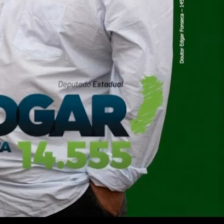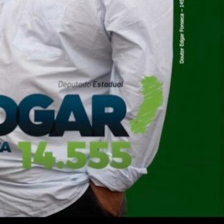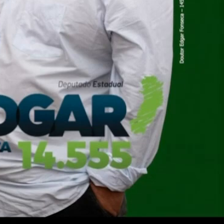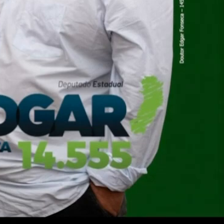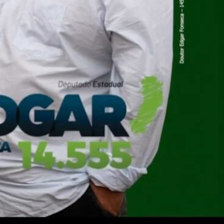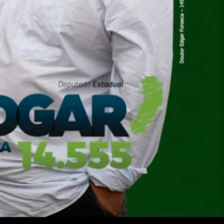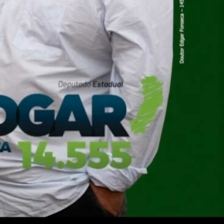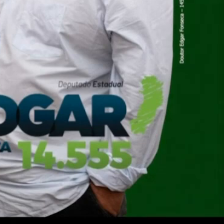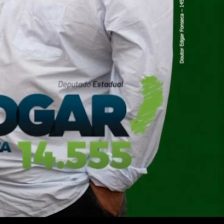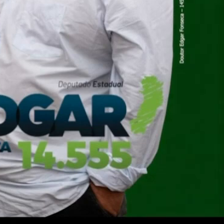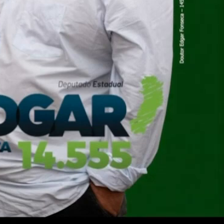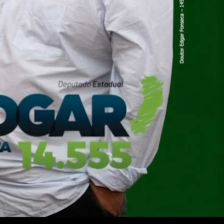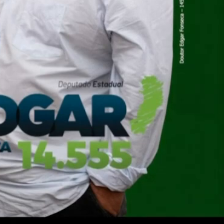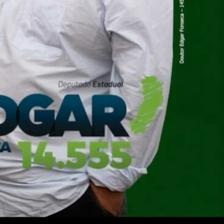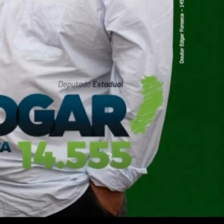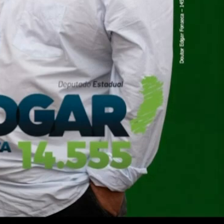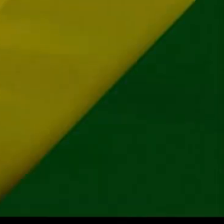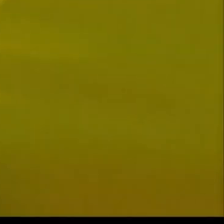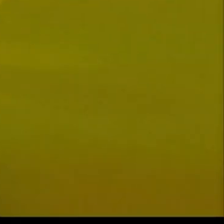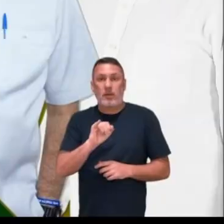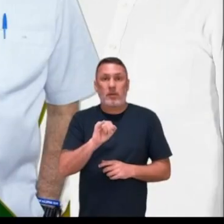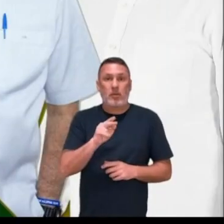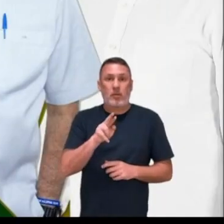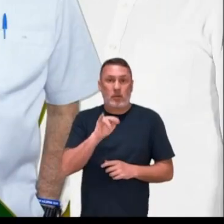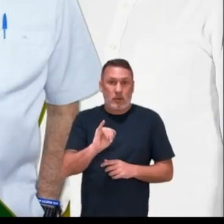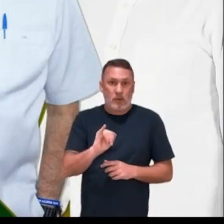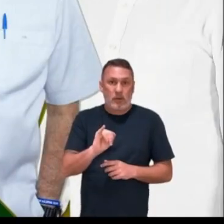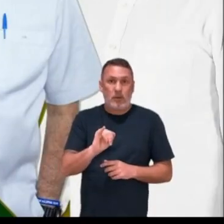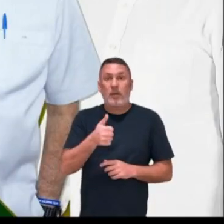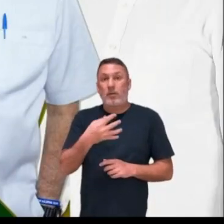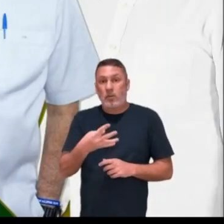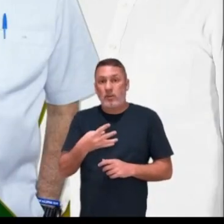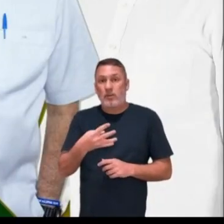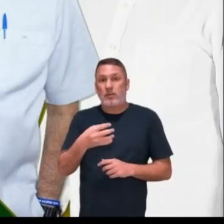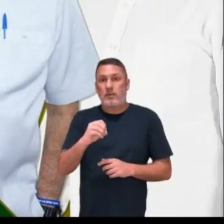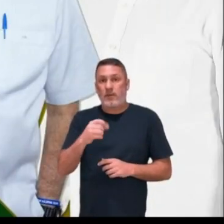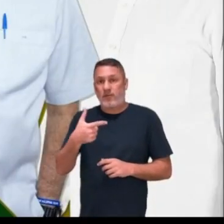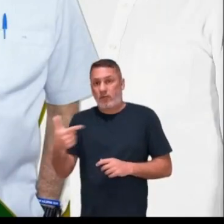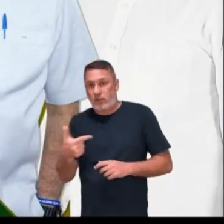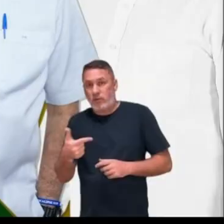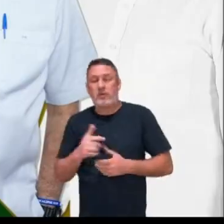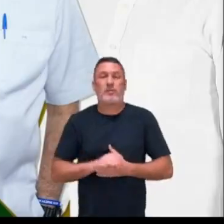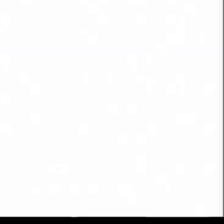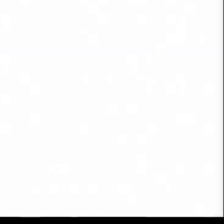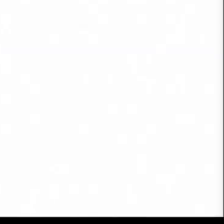Fonseca, 14555. Yuri Marques, 14022.